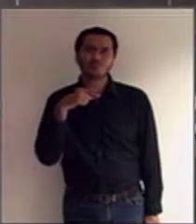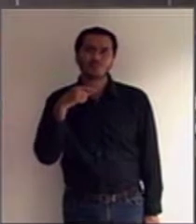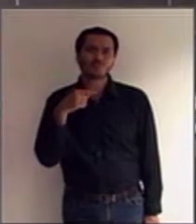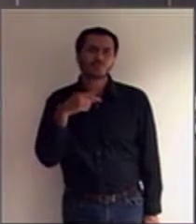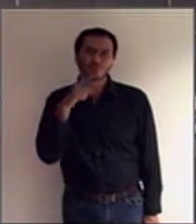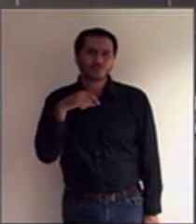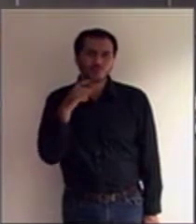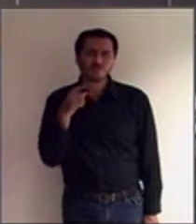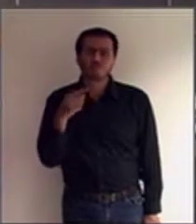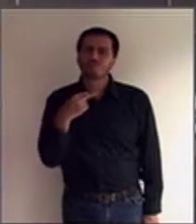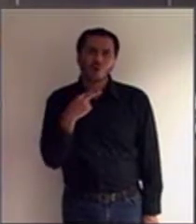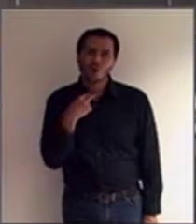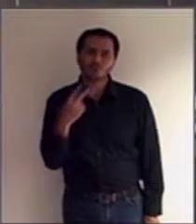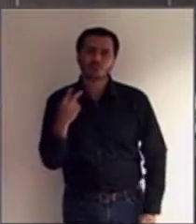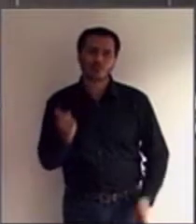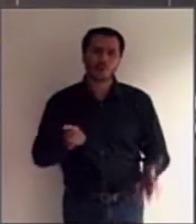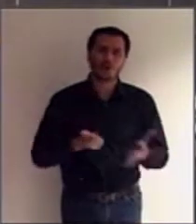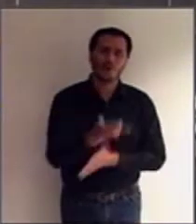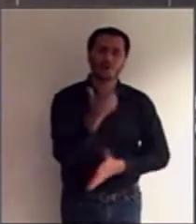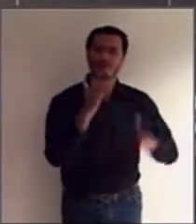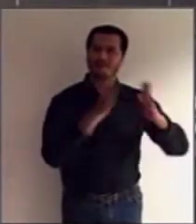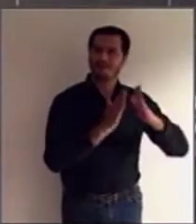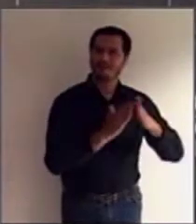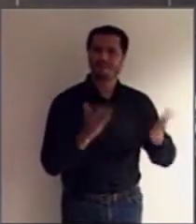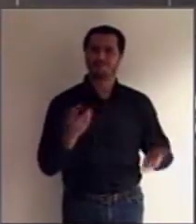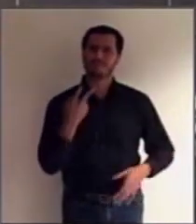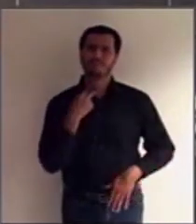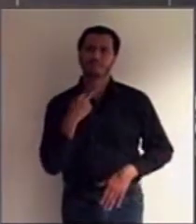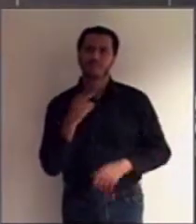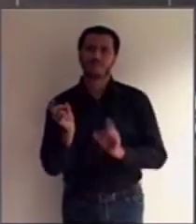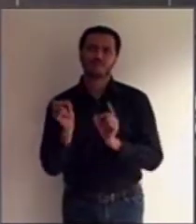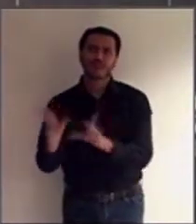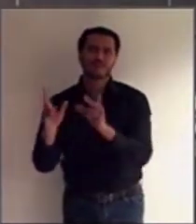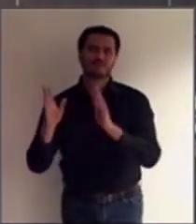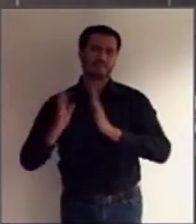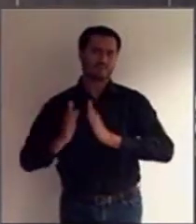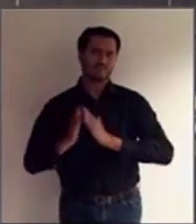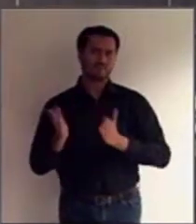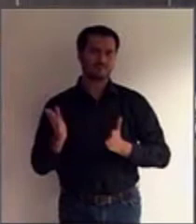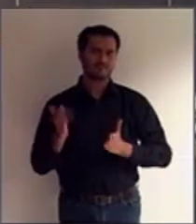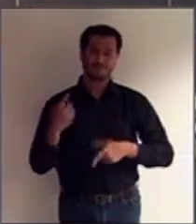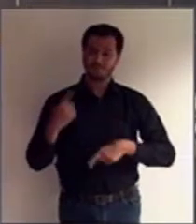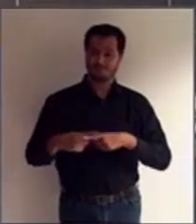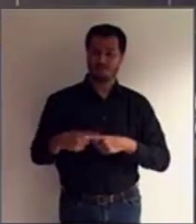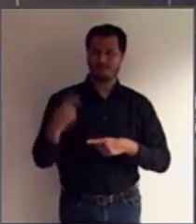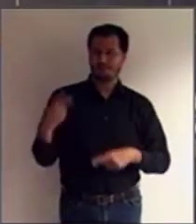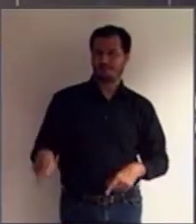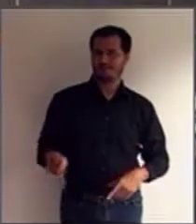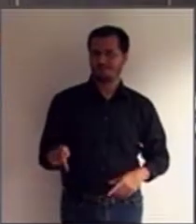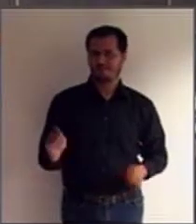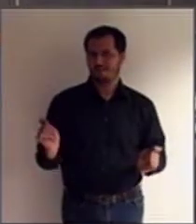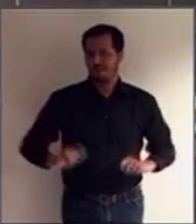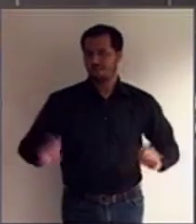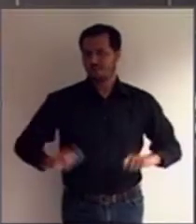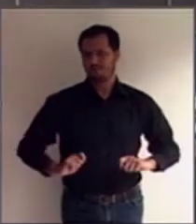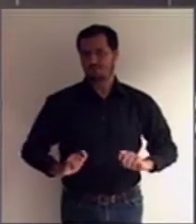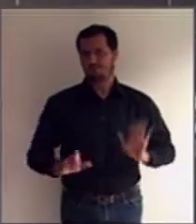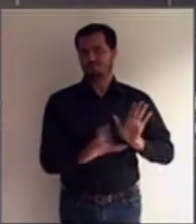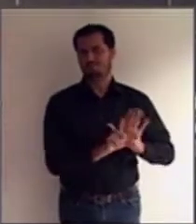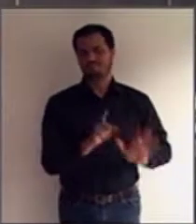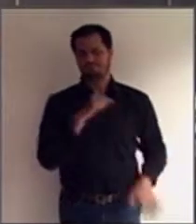que ele, por exemplo, receba uma herança, ele não pode gerir sozinho aquele patrimônio porque ele não tem capacidade legal.